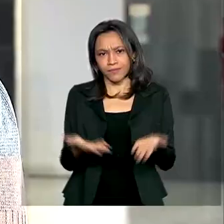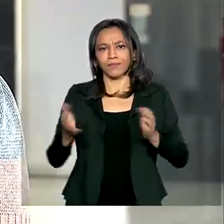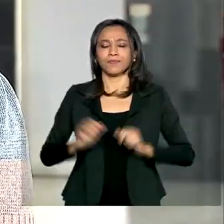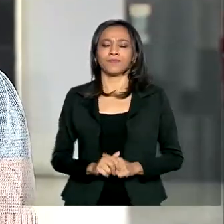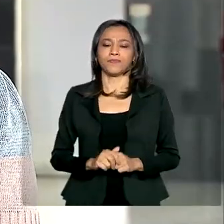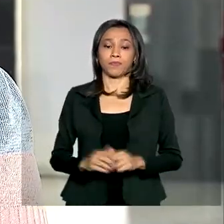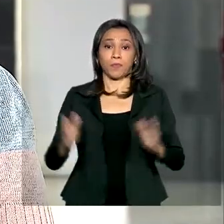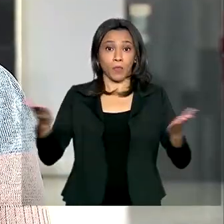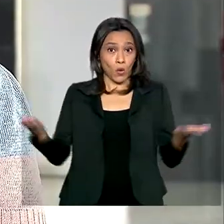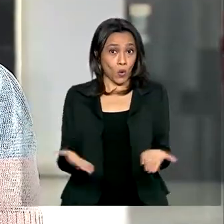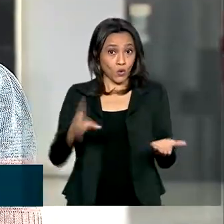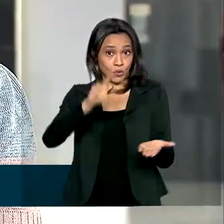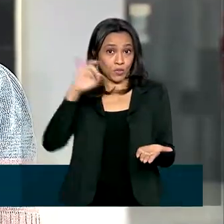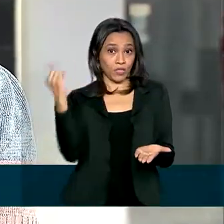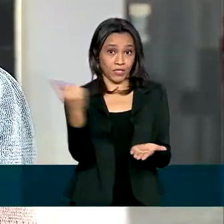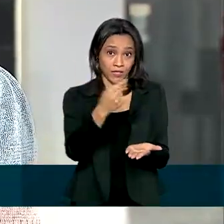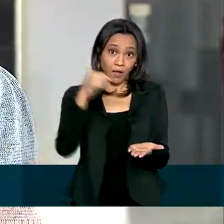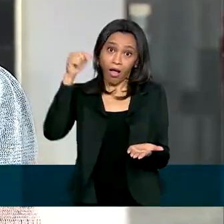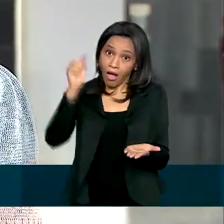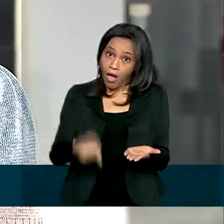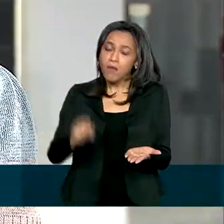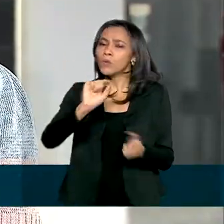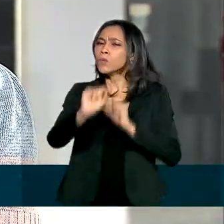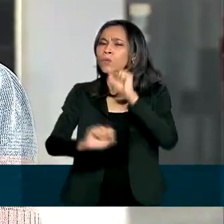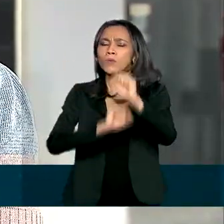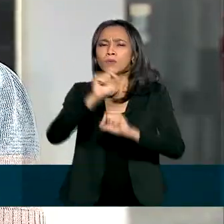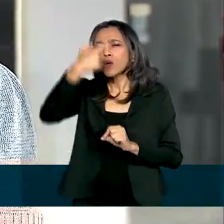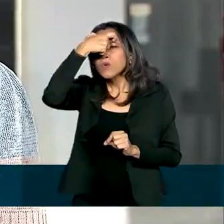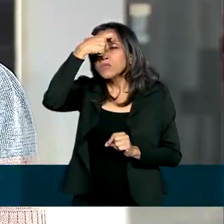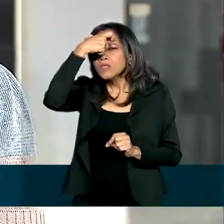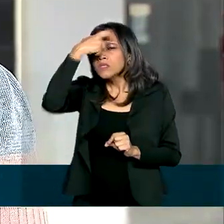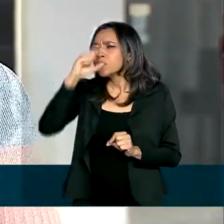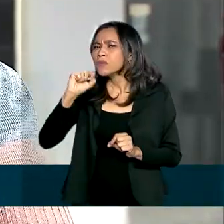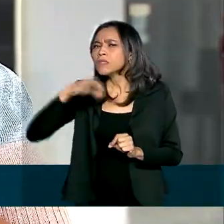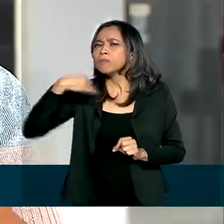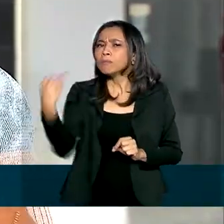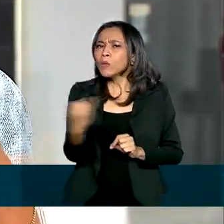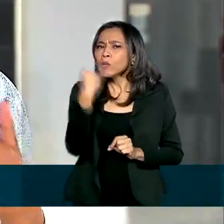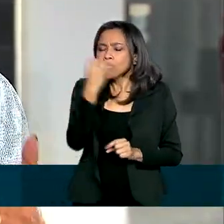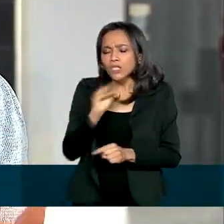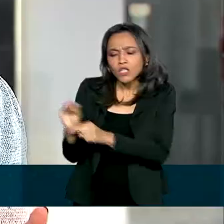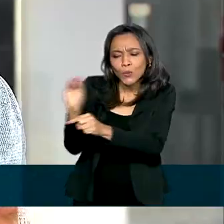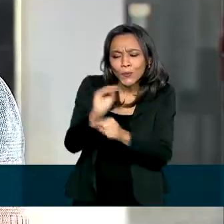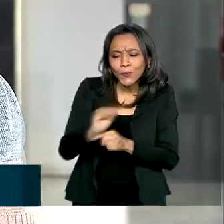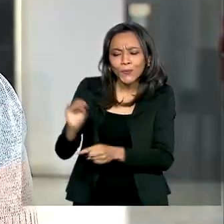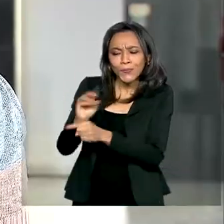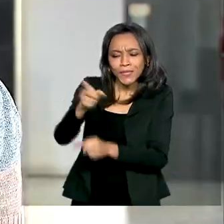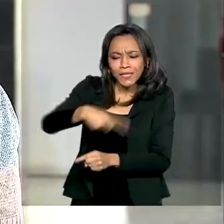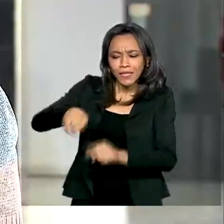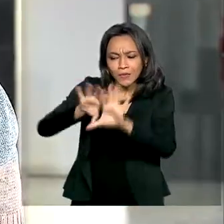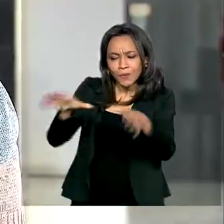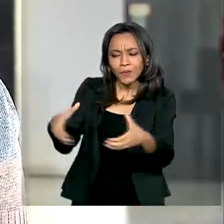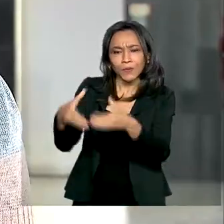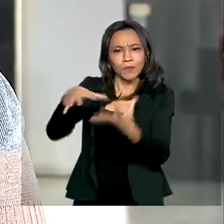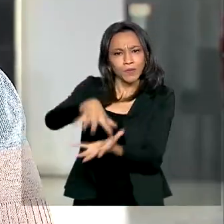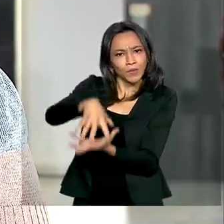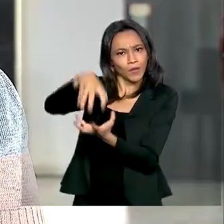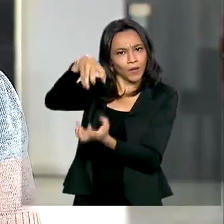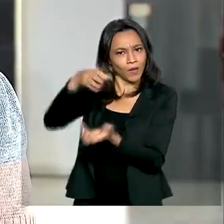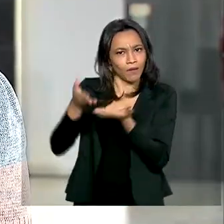O dia de hoje é dedicado à conscientização sobre a importância de cuidar melhor desta população,